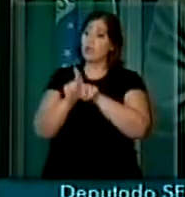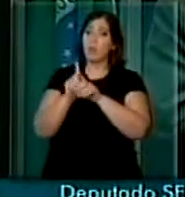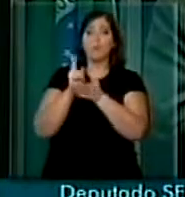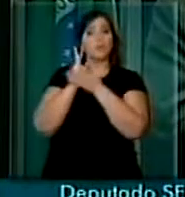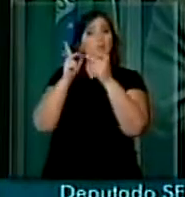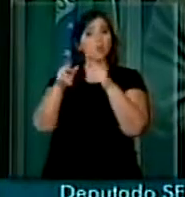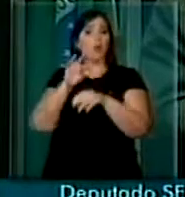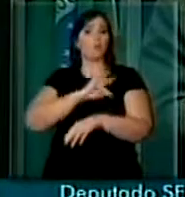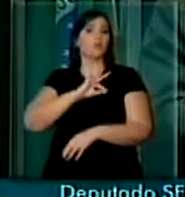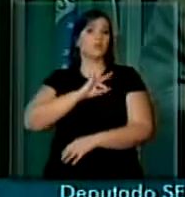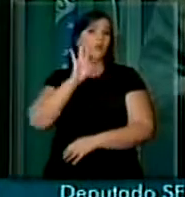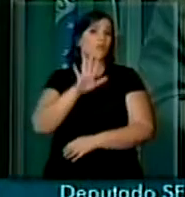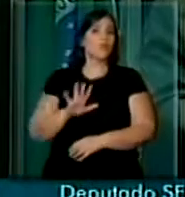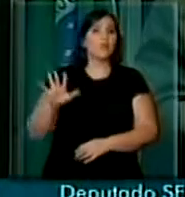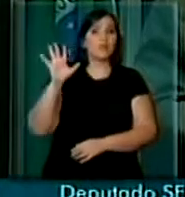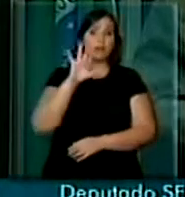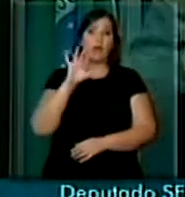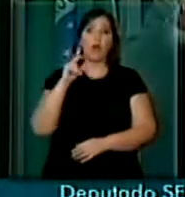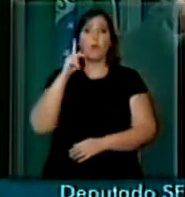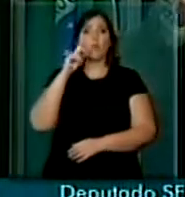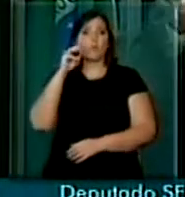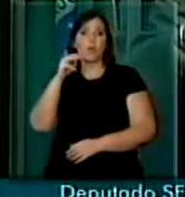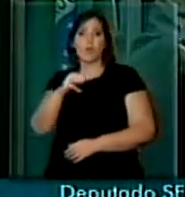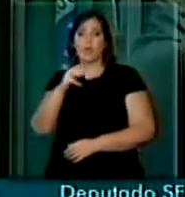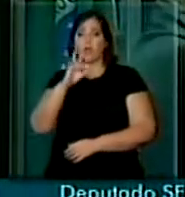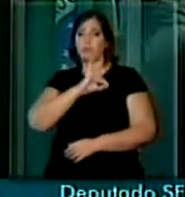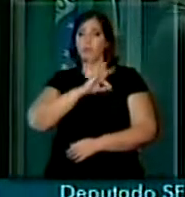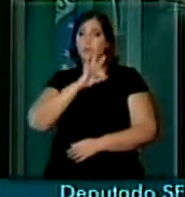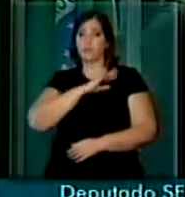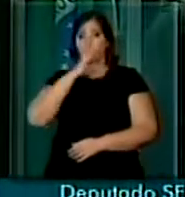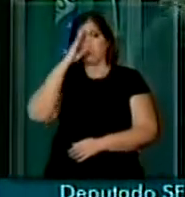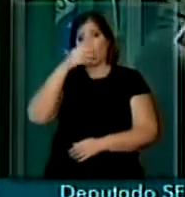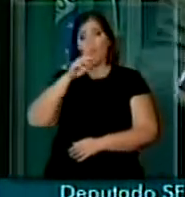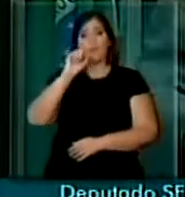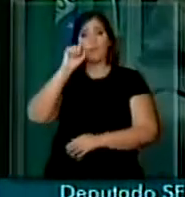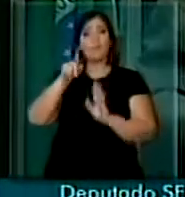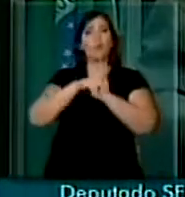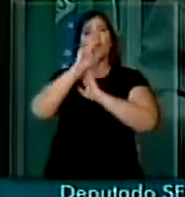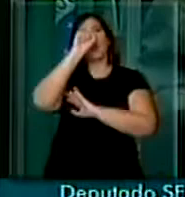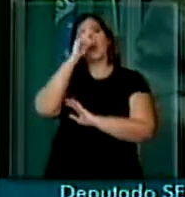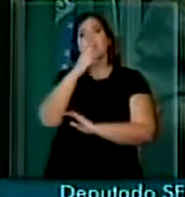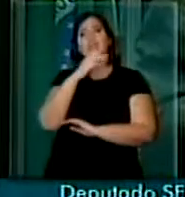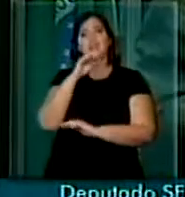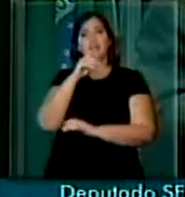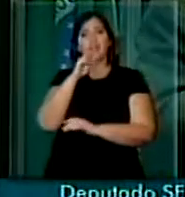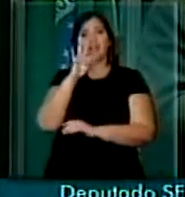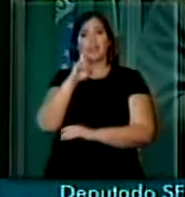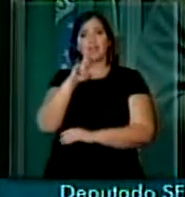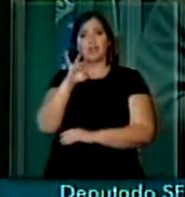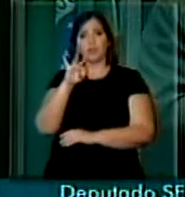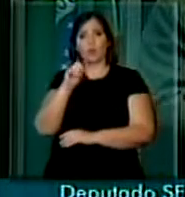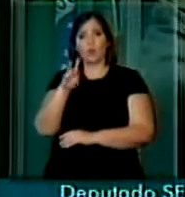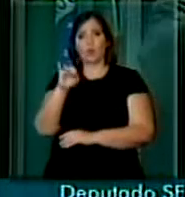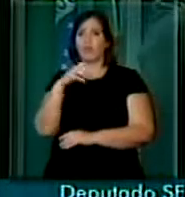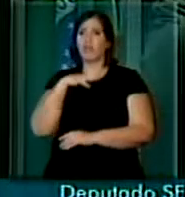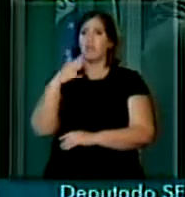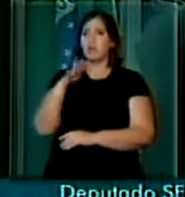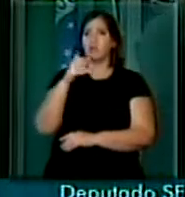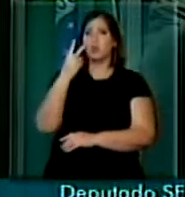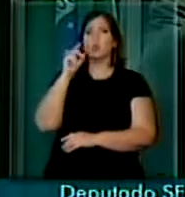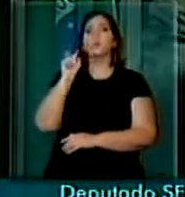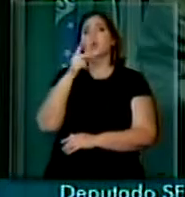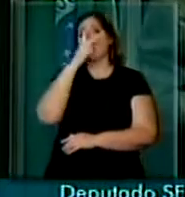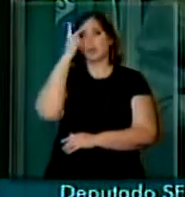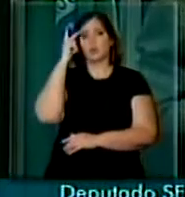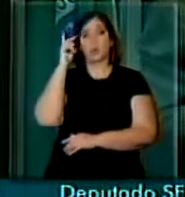federais, aos policiais militares. Do tempo do ex-território, são aproximadamente 2 mil, só no Amapá, por exemplo, eles são servidores